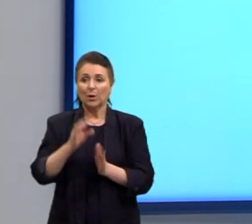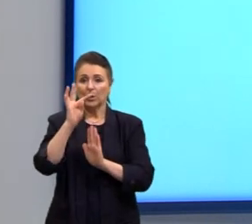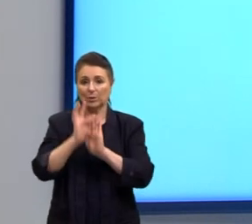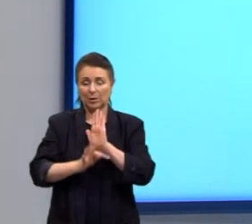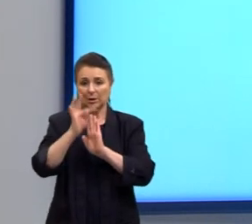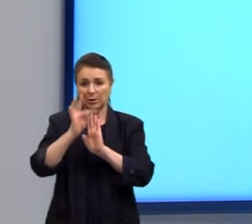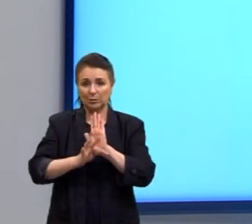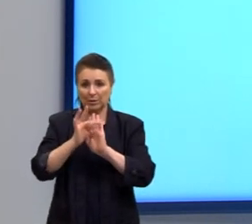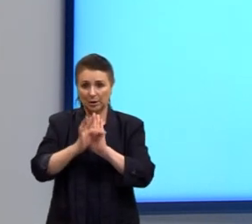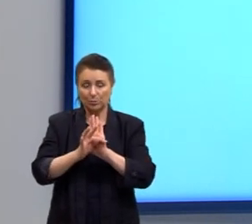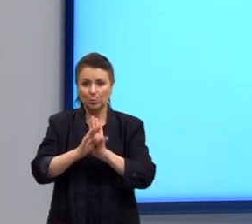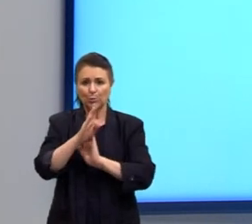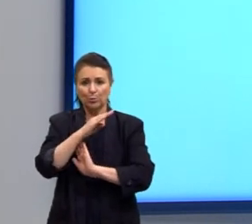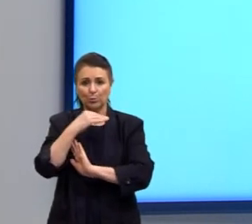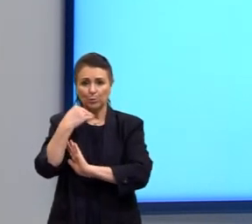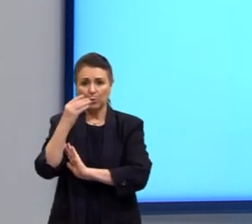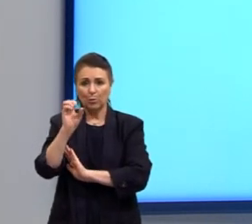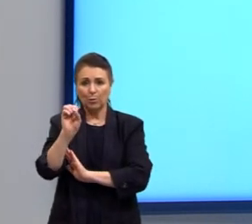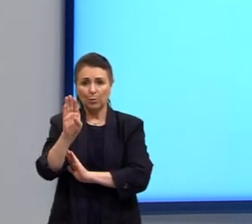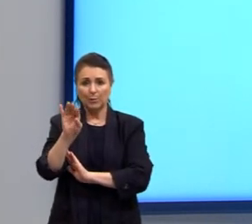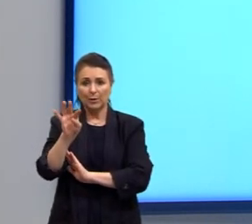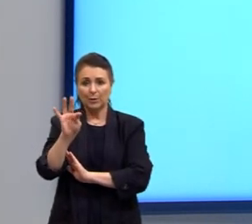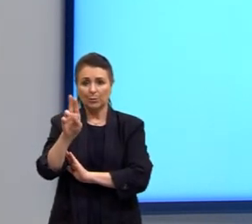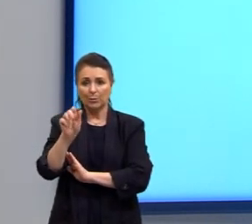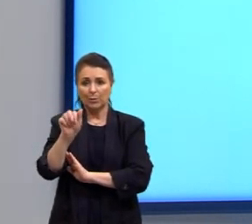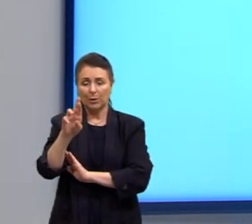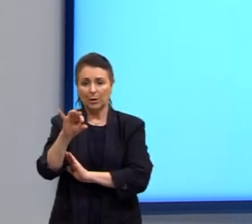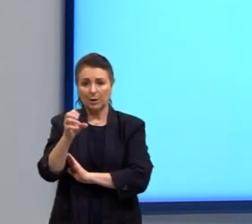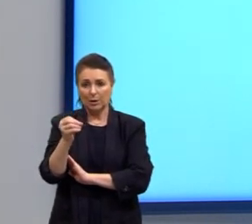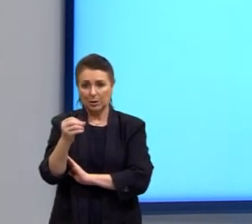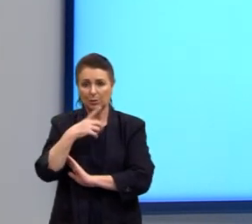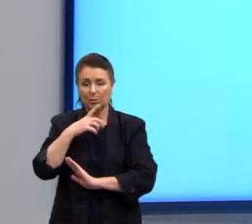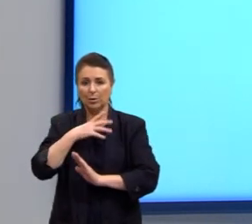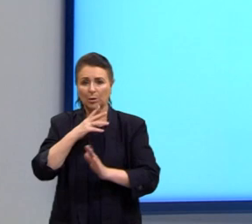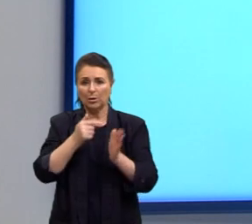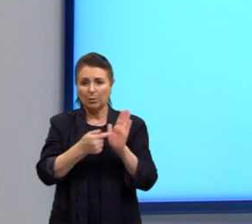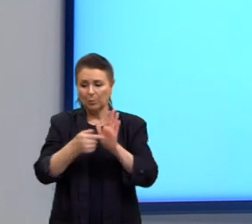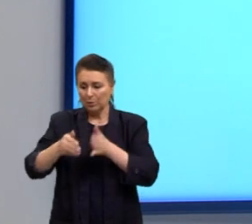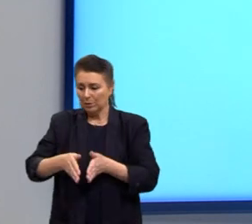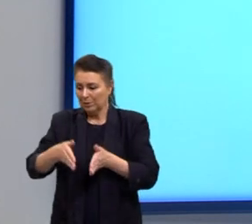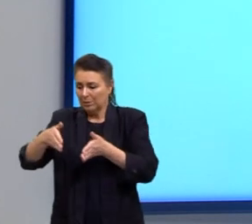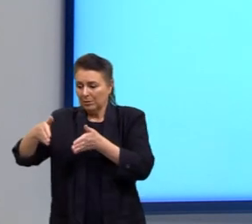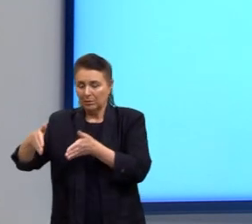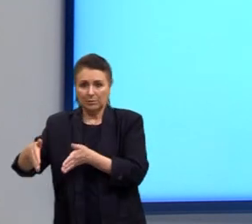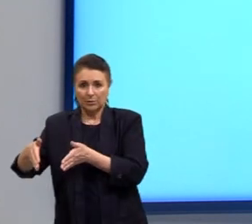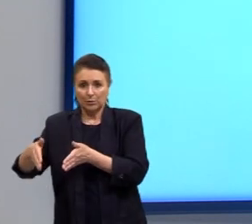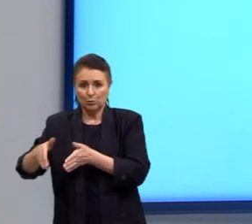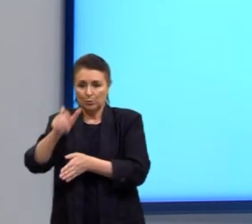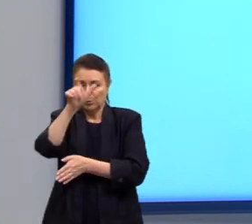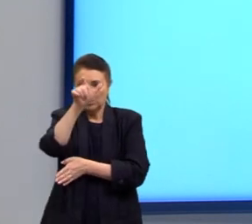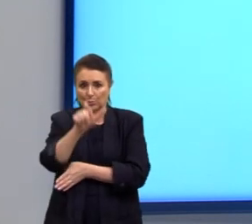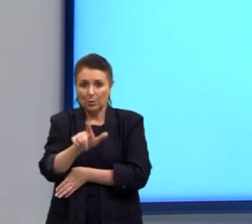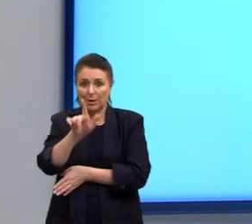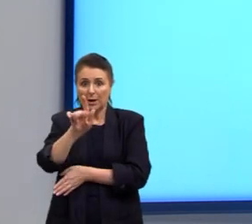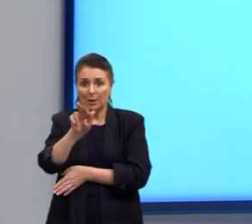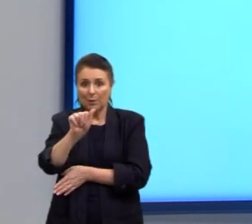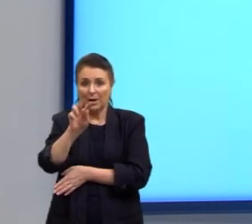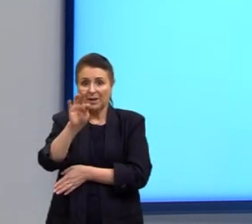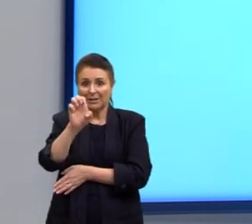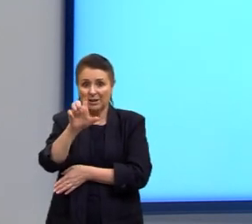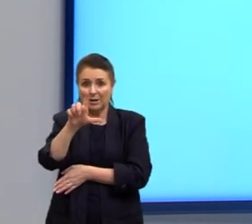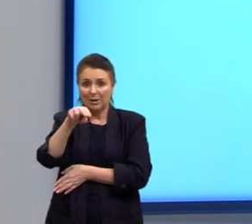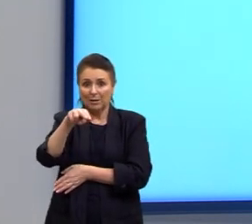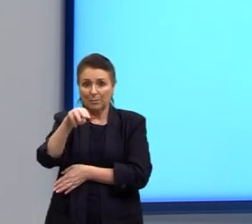Obituário que fala do enterro de um guatemalteco, alguém que nasceu em Guatemala